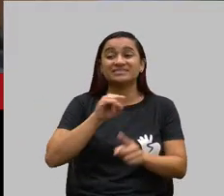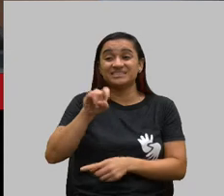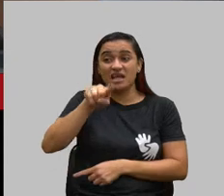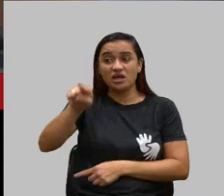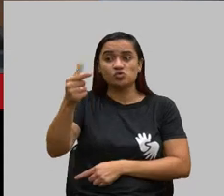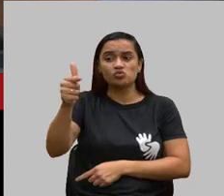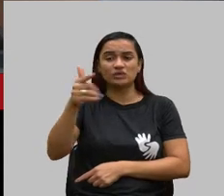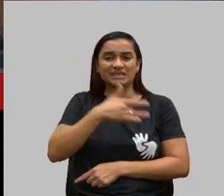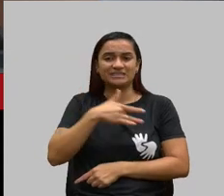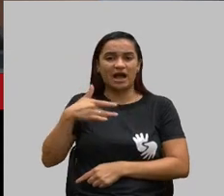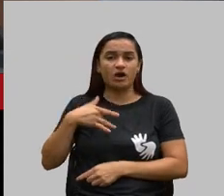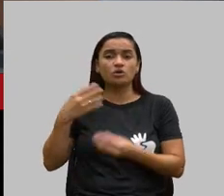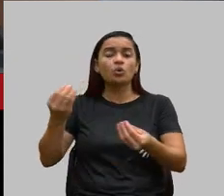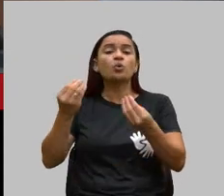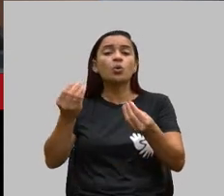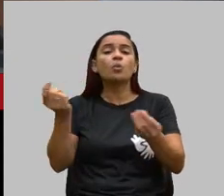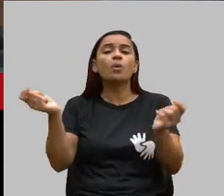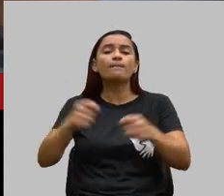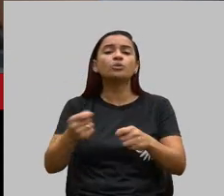como é que eles serão incluídos?